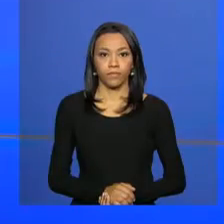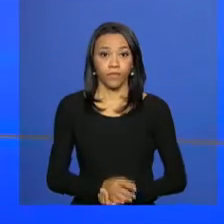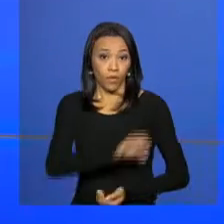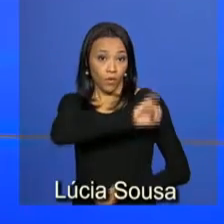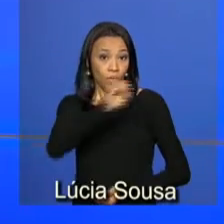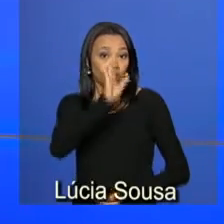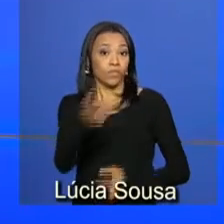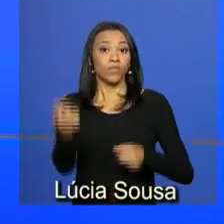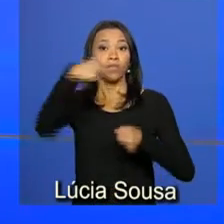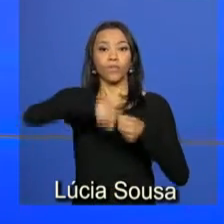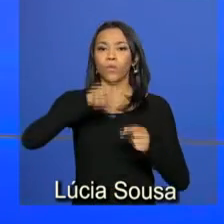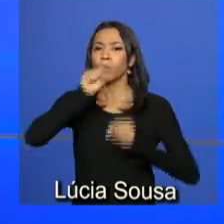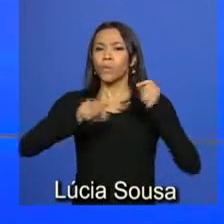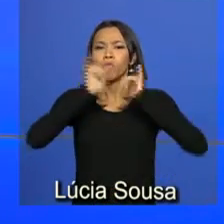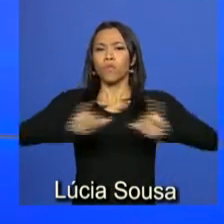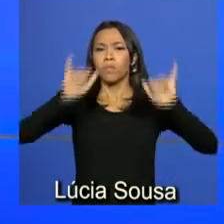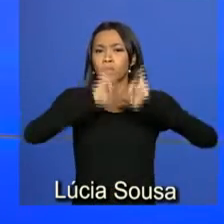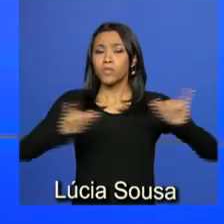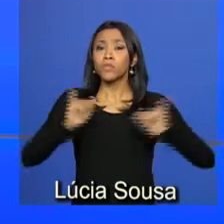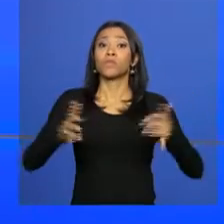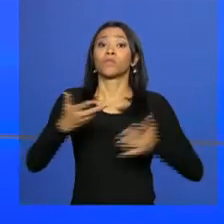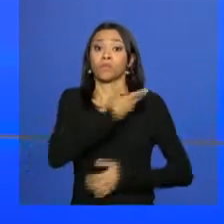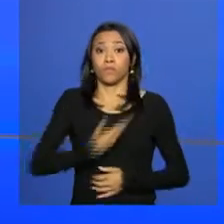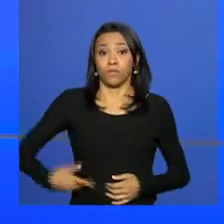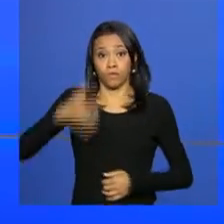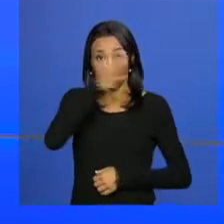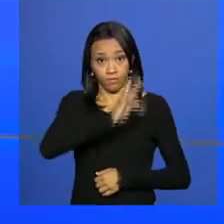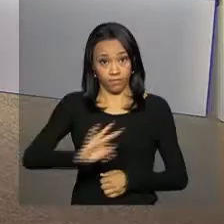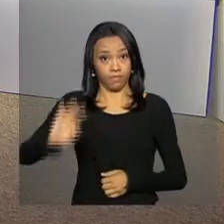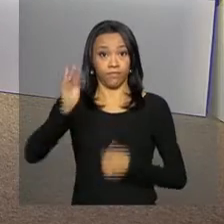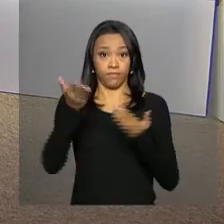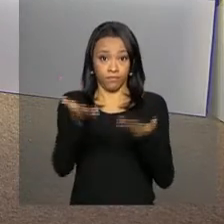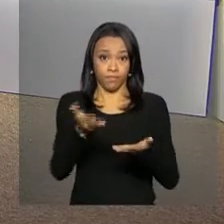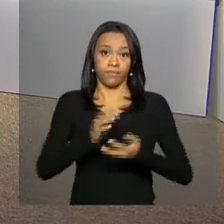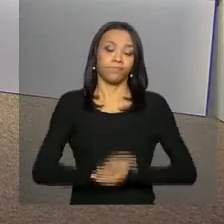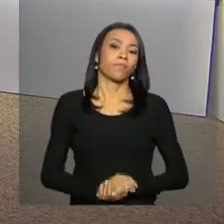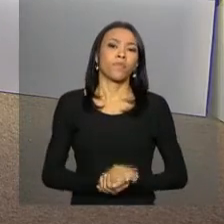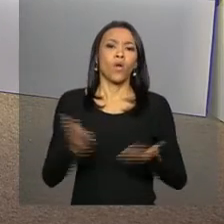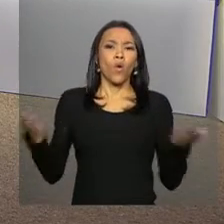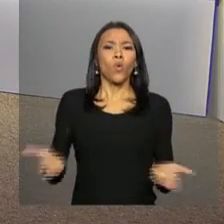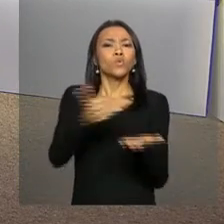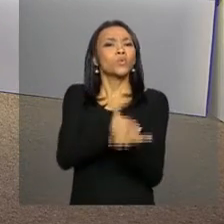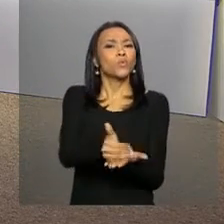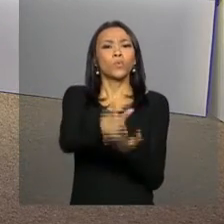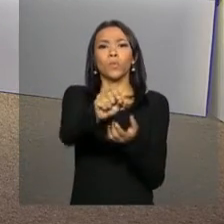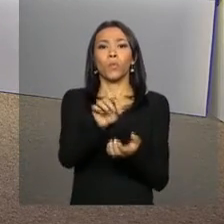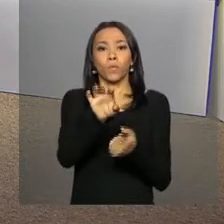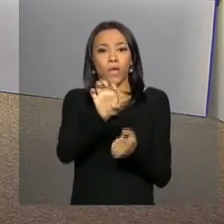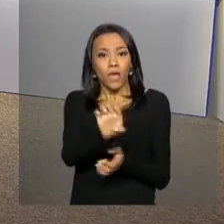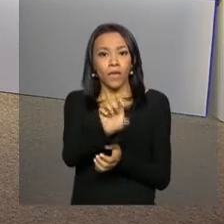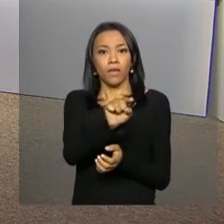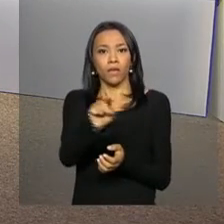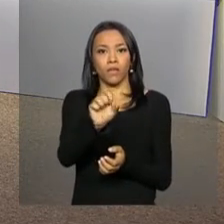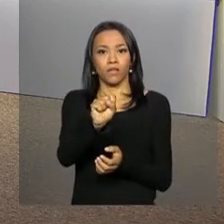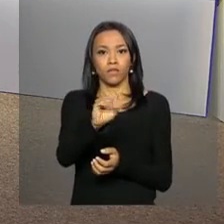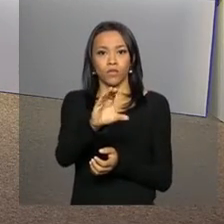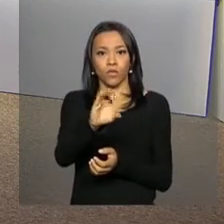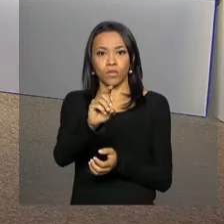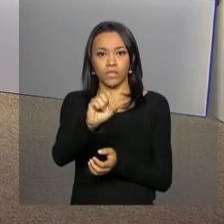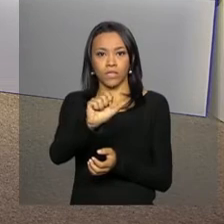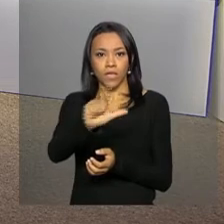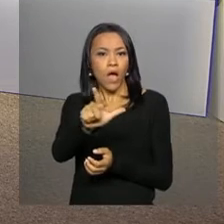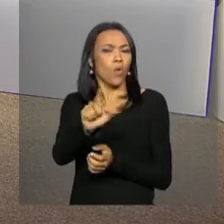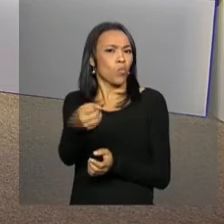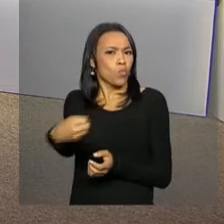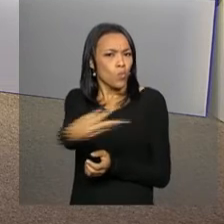Olá, estamos de volta com as informações do Poder Executivo Federal. A partir de hoje o site do E-Social conta com uma nova